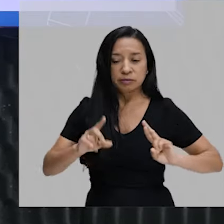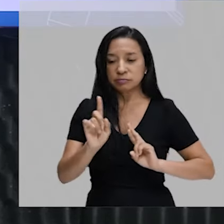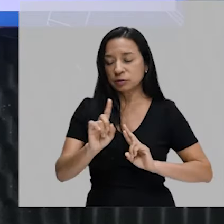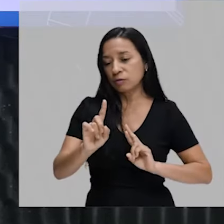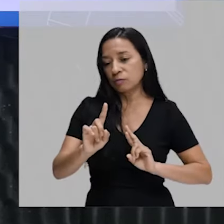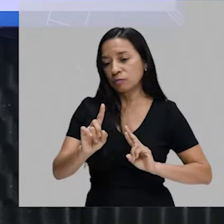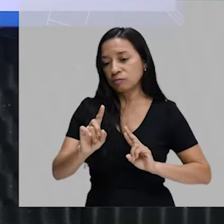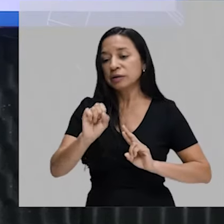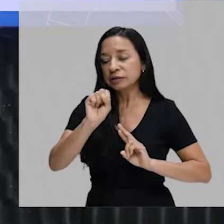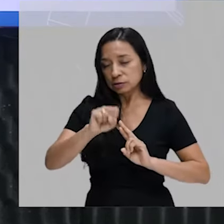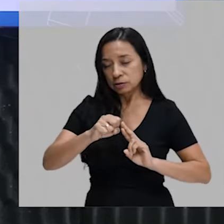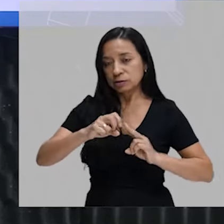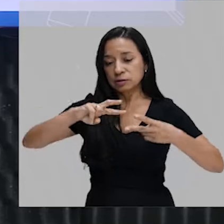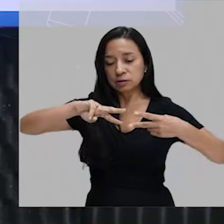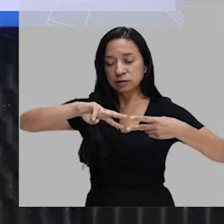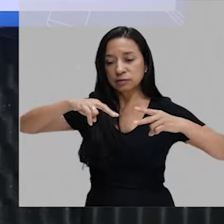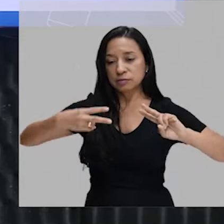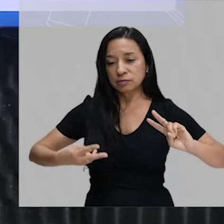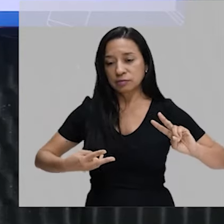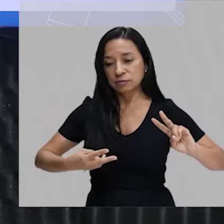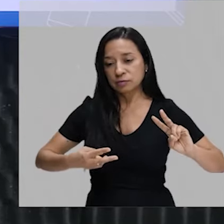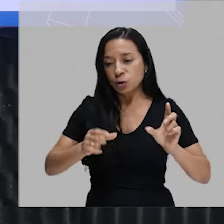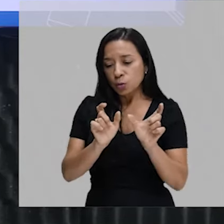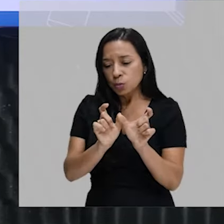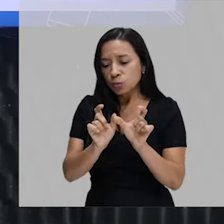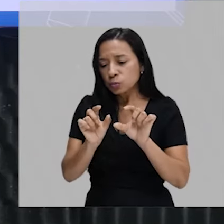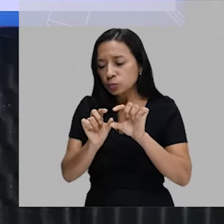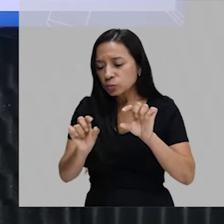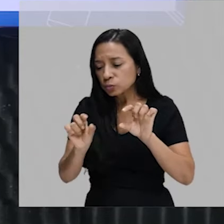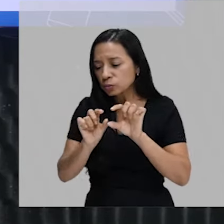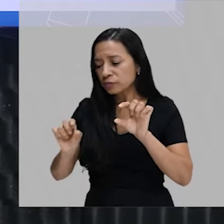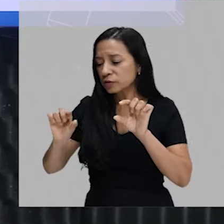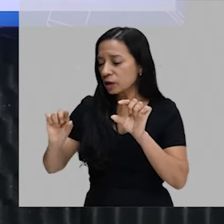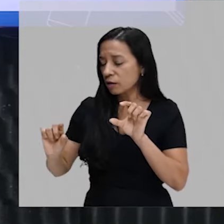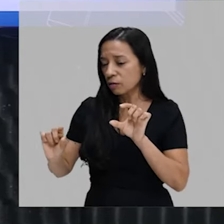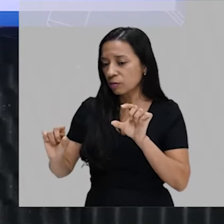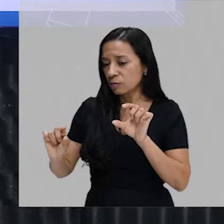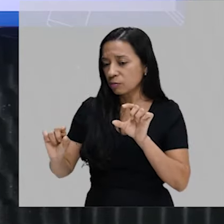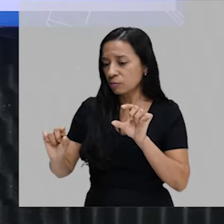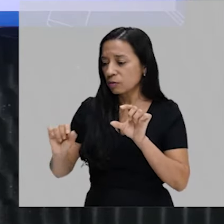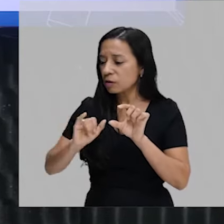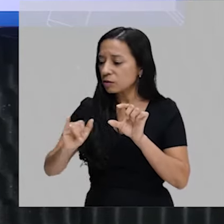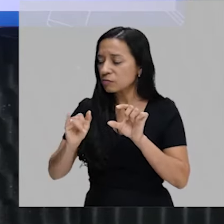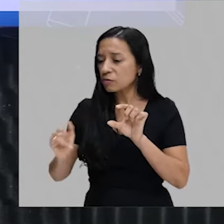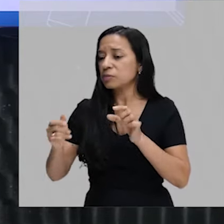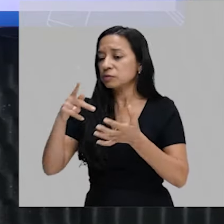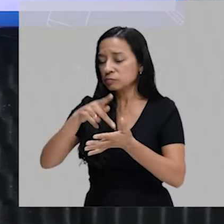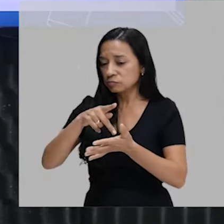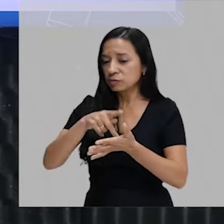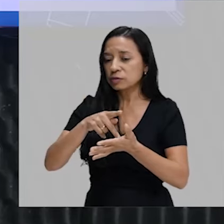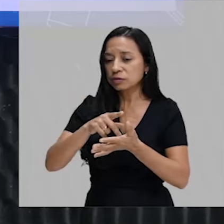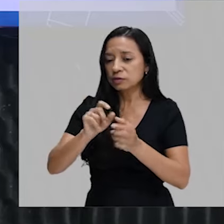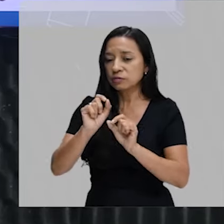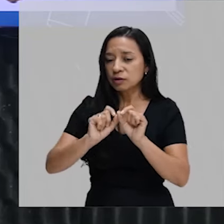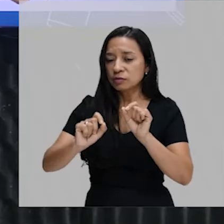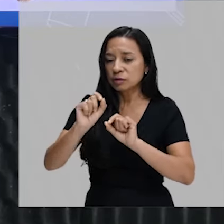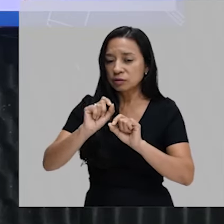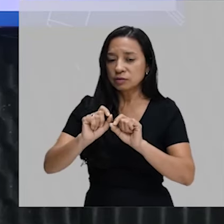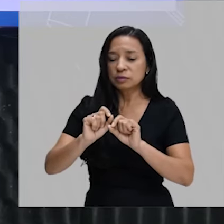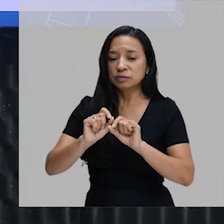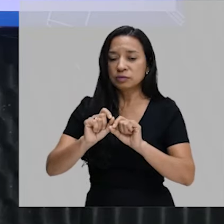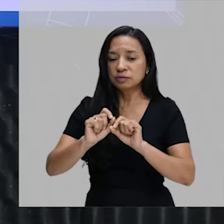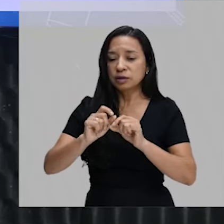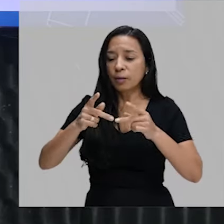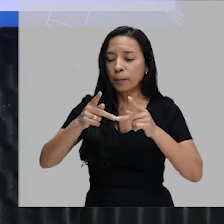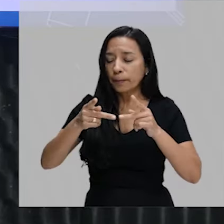Agora, no finalzinho, ele colocou uma informação que é verdadeira. Quando ele fala o seguinte, que as